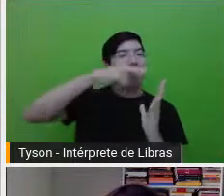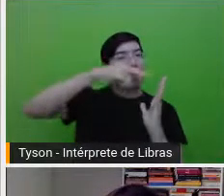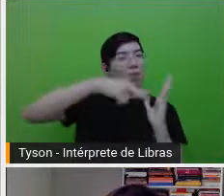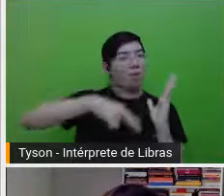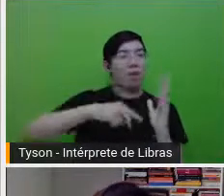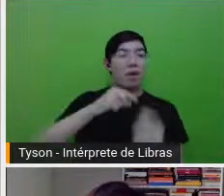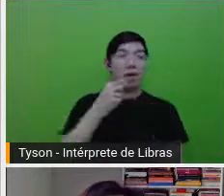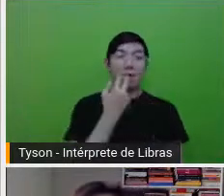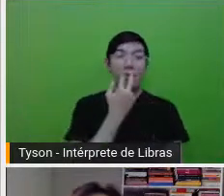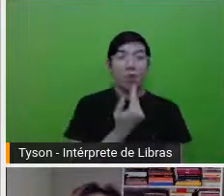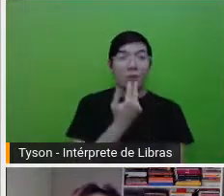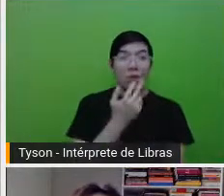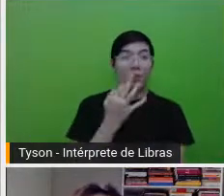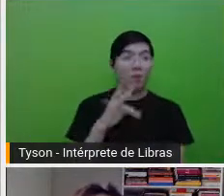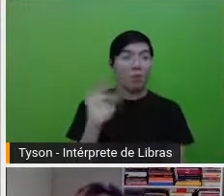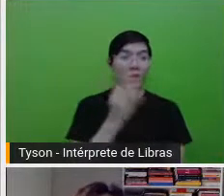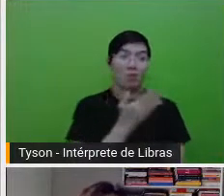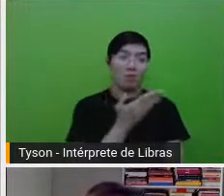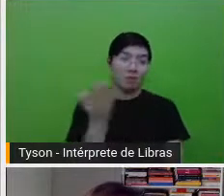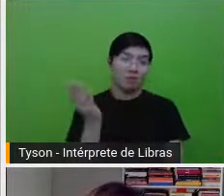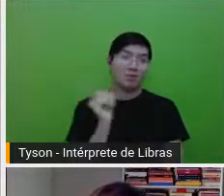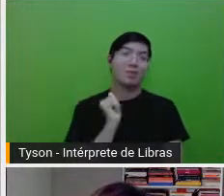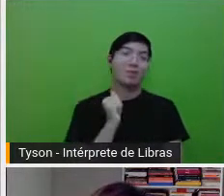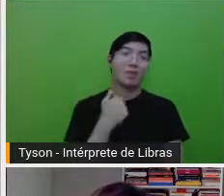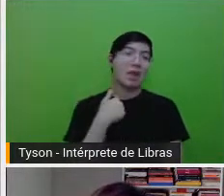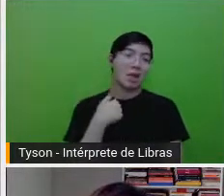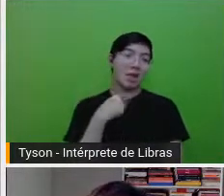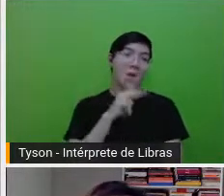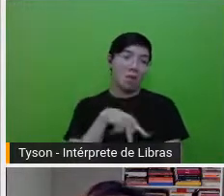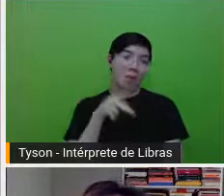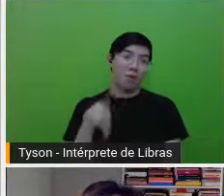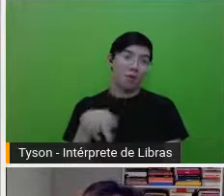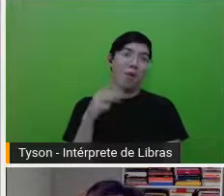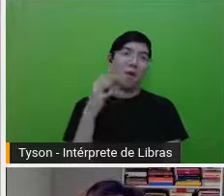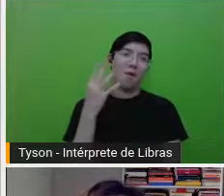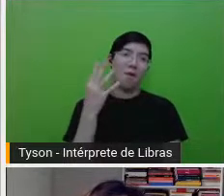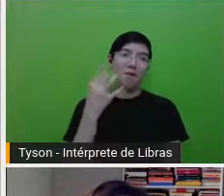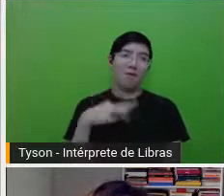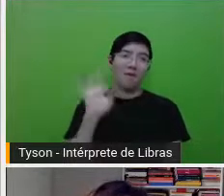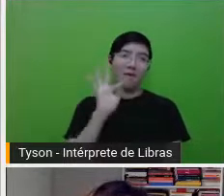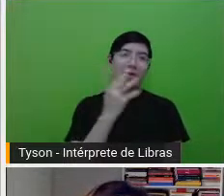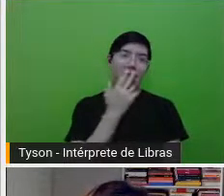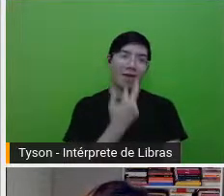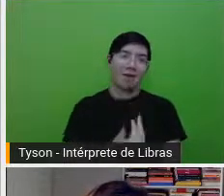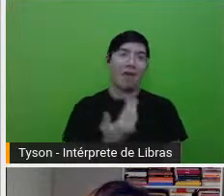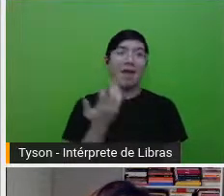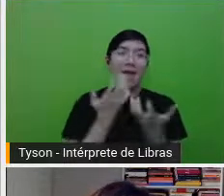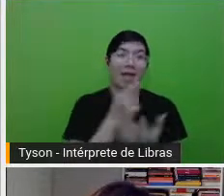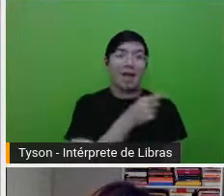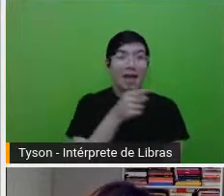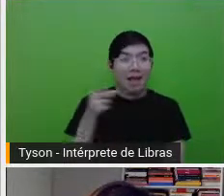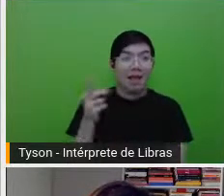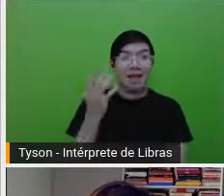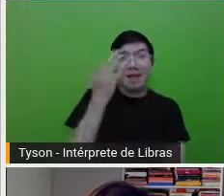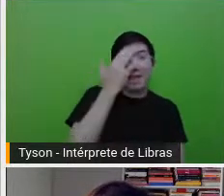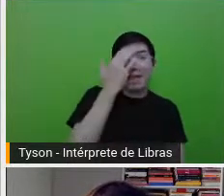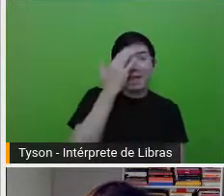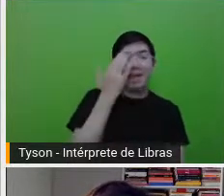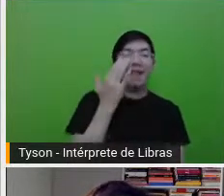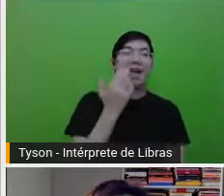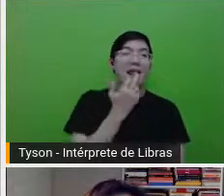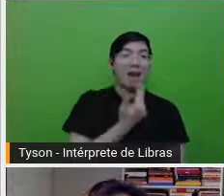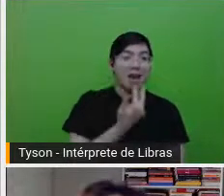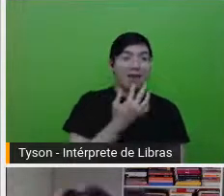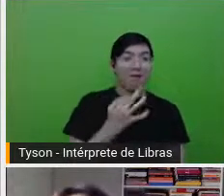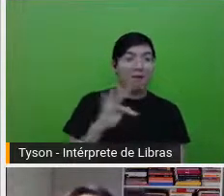francês, já que eu sou professora de francês, e quer ver essa história contada em francês... Eu já vou te pedir depois, viu?